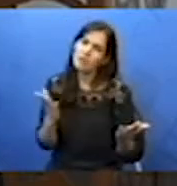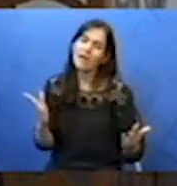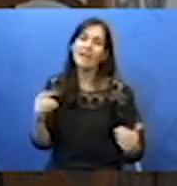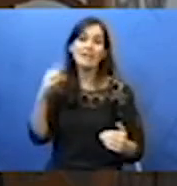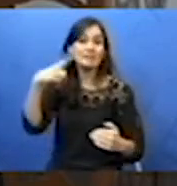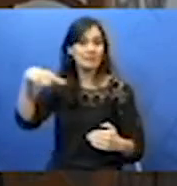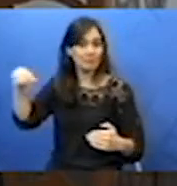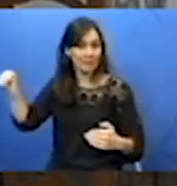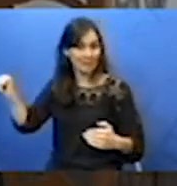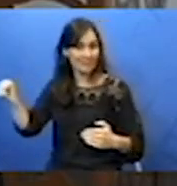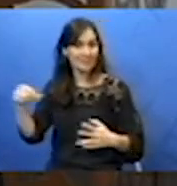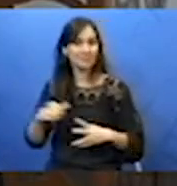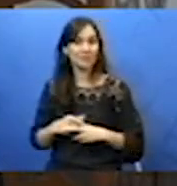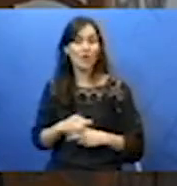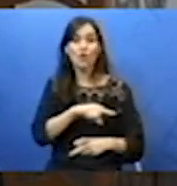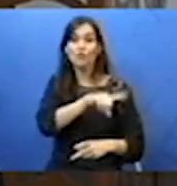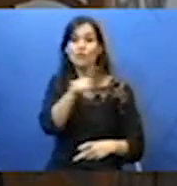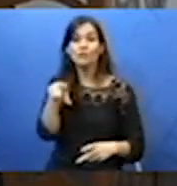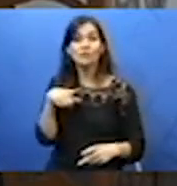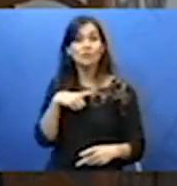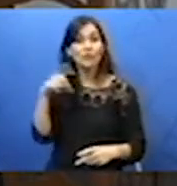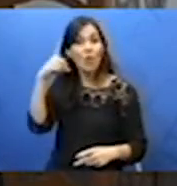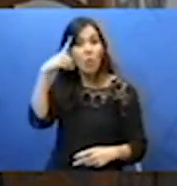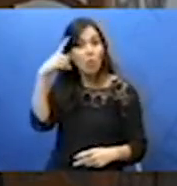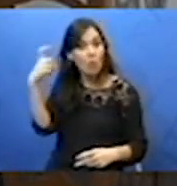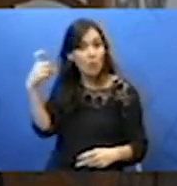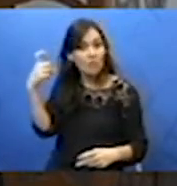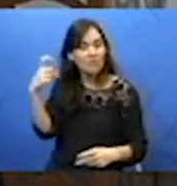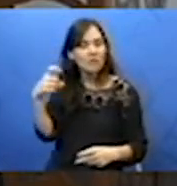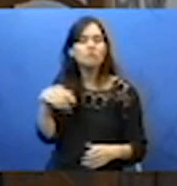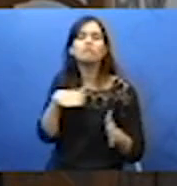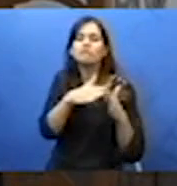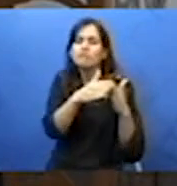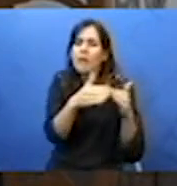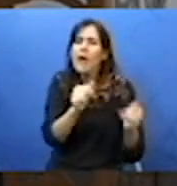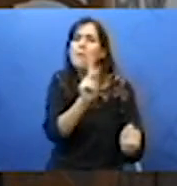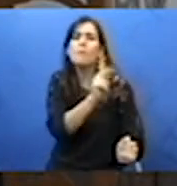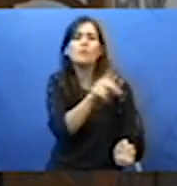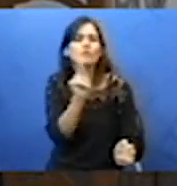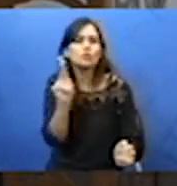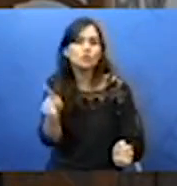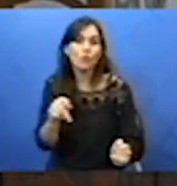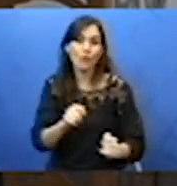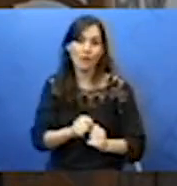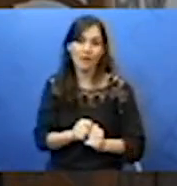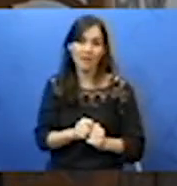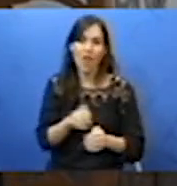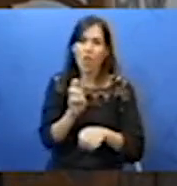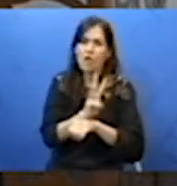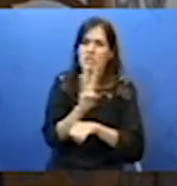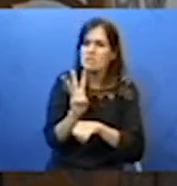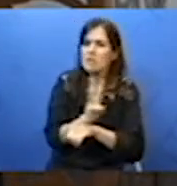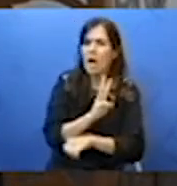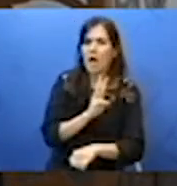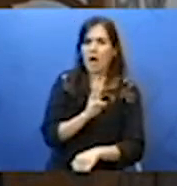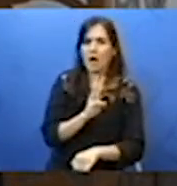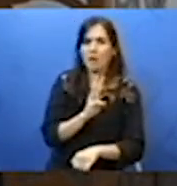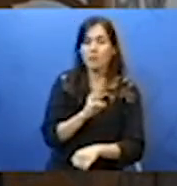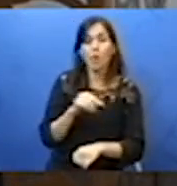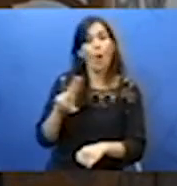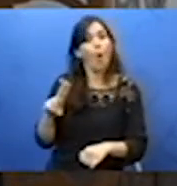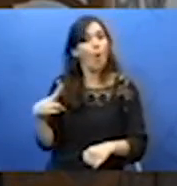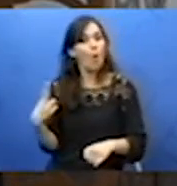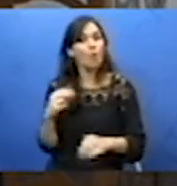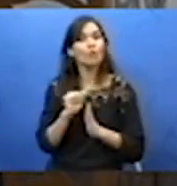semana. Qualquer dúvida, pode chamar o professor da sala, tutor ou até mesmo o nosso do AI,